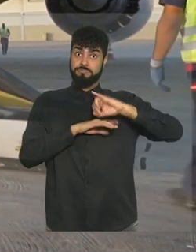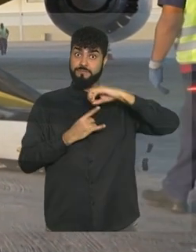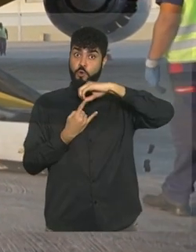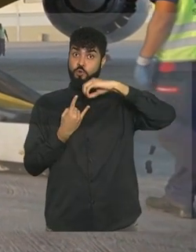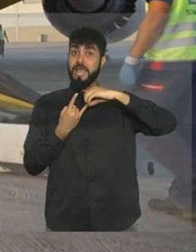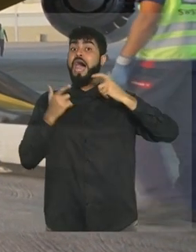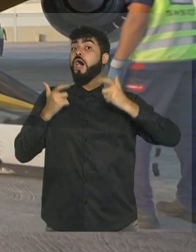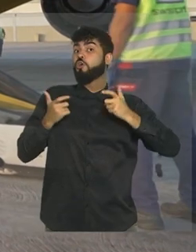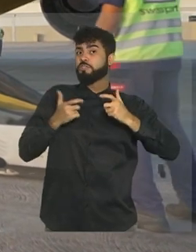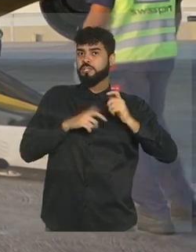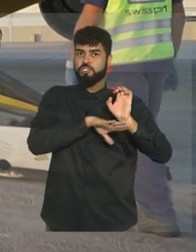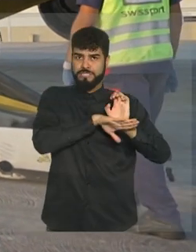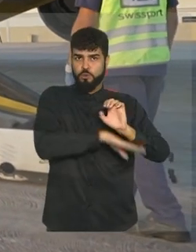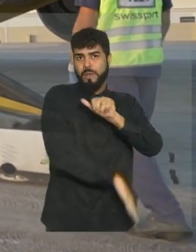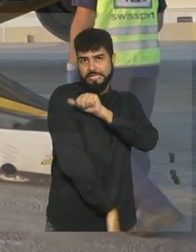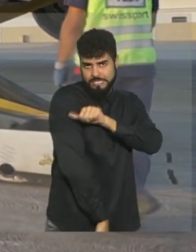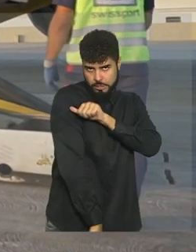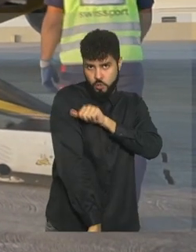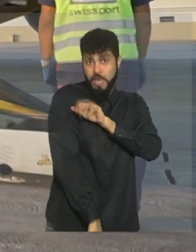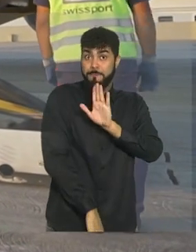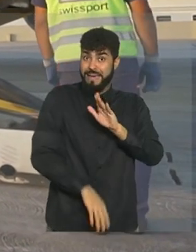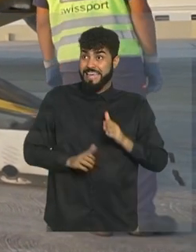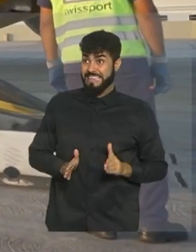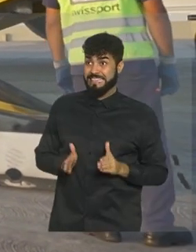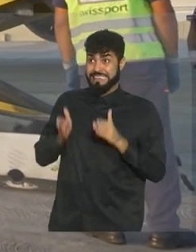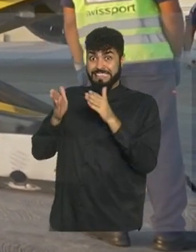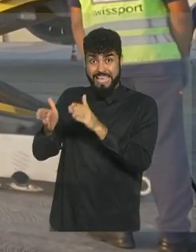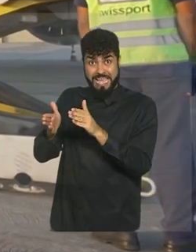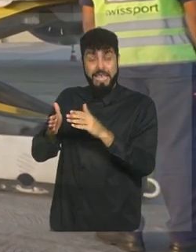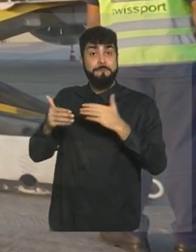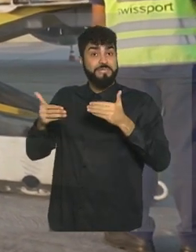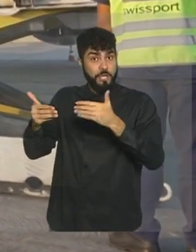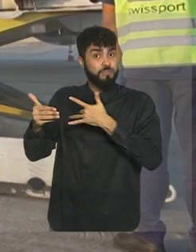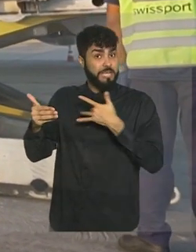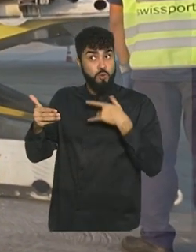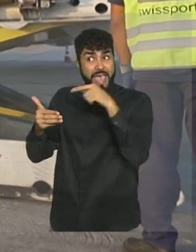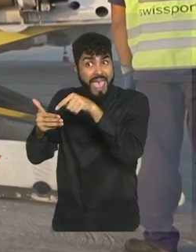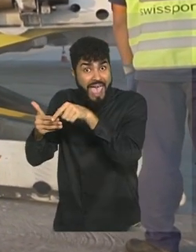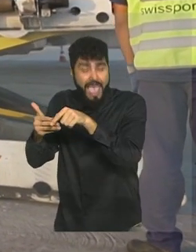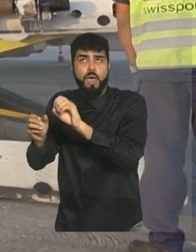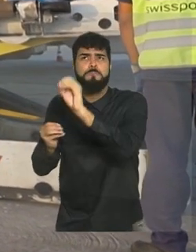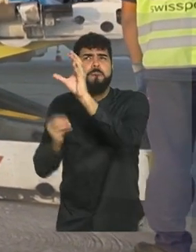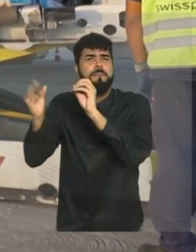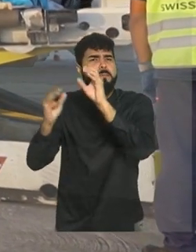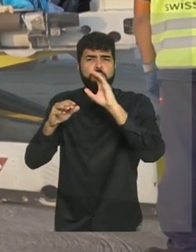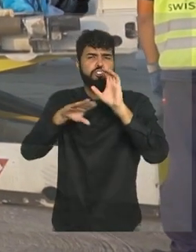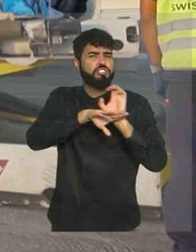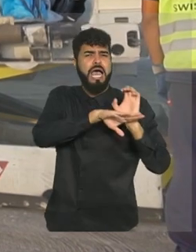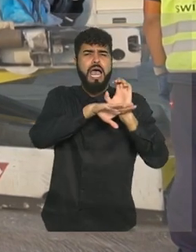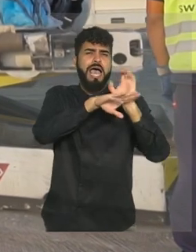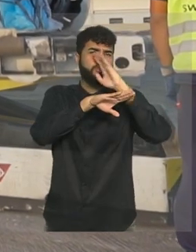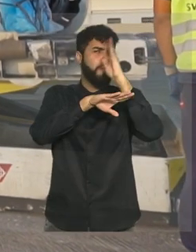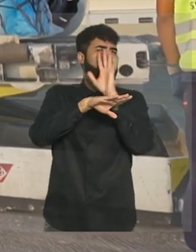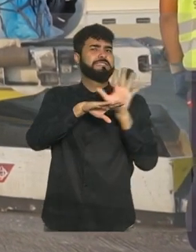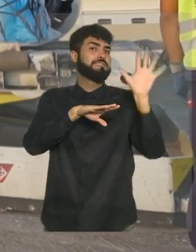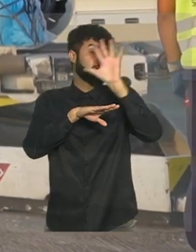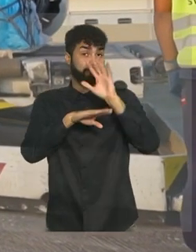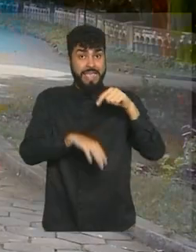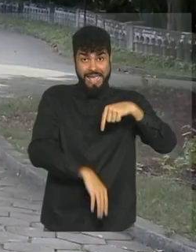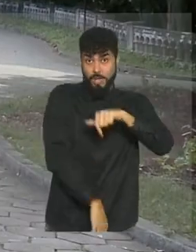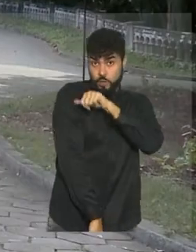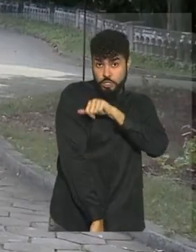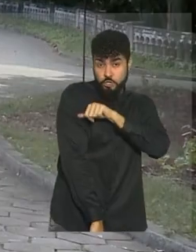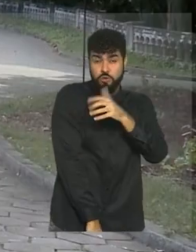no Rio de Janeiro, mas essas vacinas serão distribuídas por todo o Brasil. Aqui no Rio de Janeiro, pouco mais de 1 milhão de